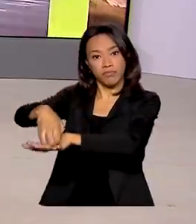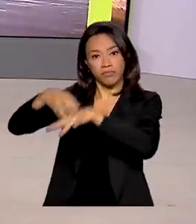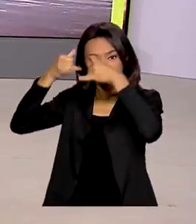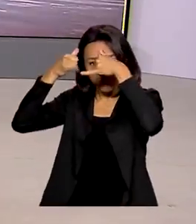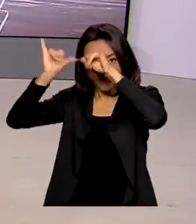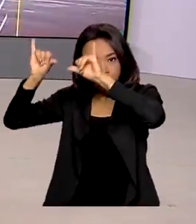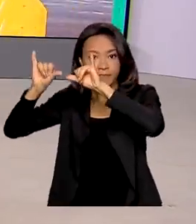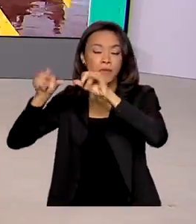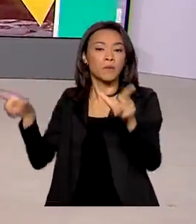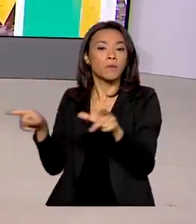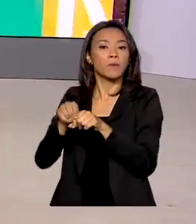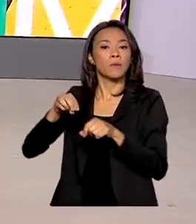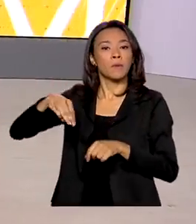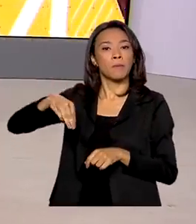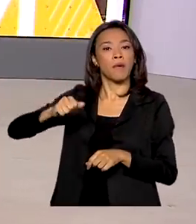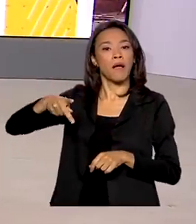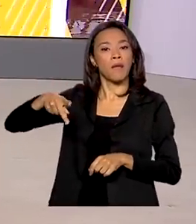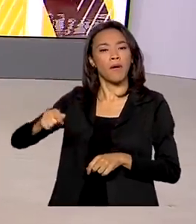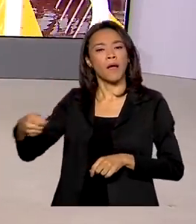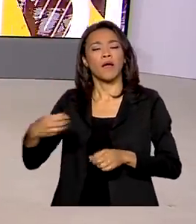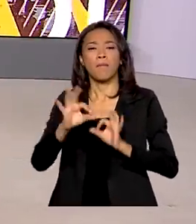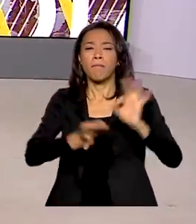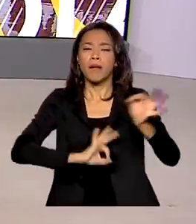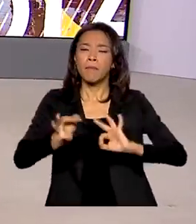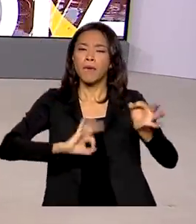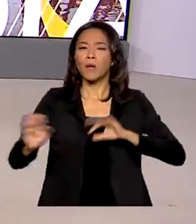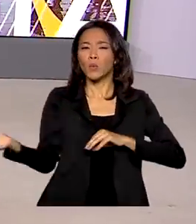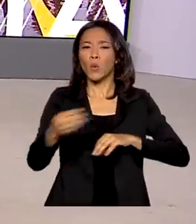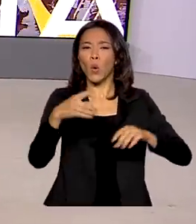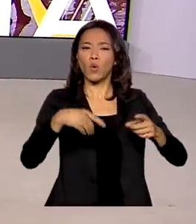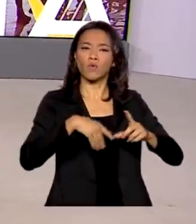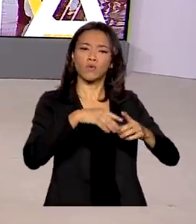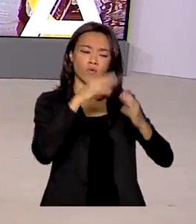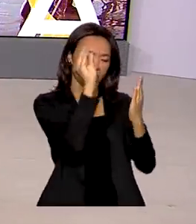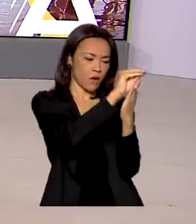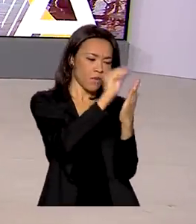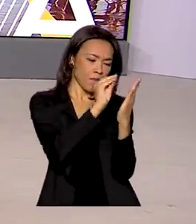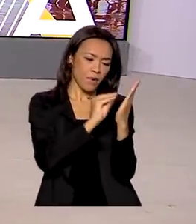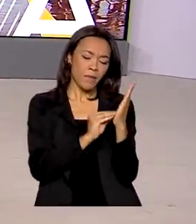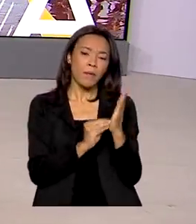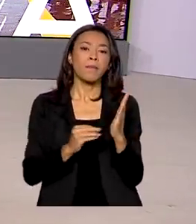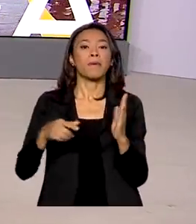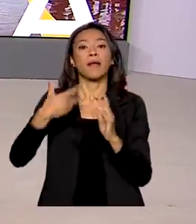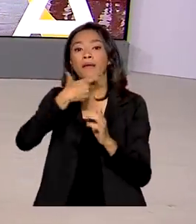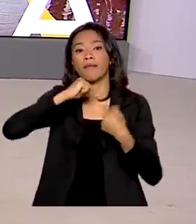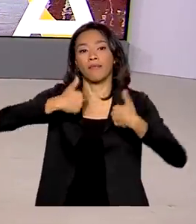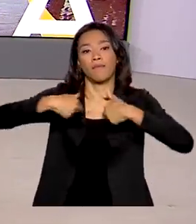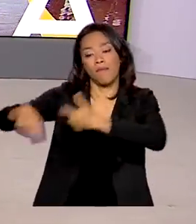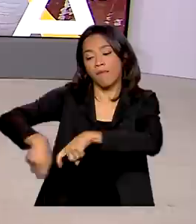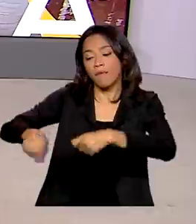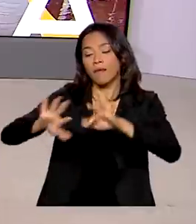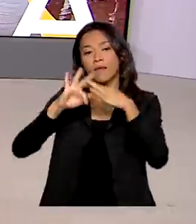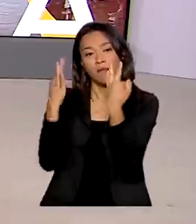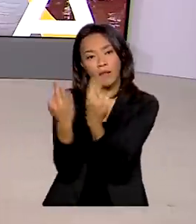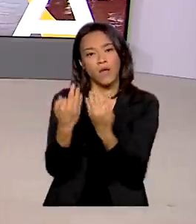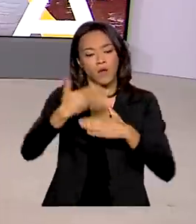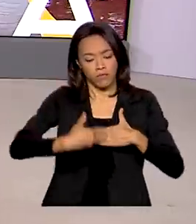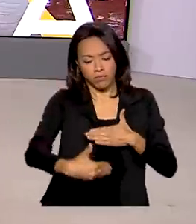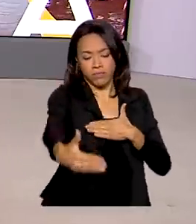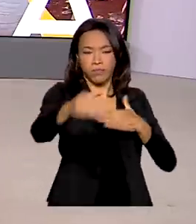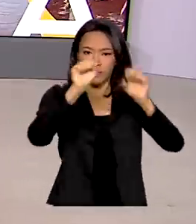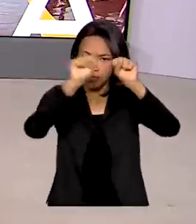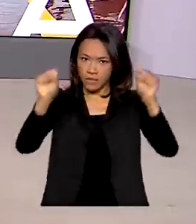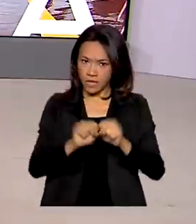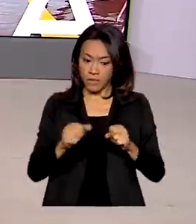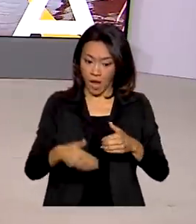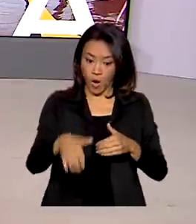e Abastecimento prepara um novo cadastro nacional para o registro de agricultores familiares. O sistema deve entrar em operação no fim